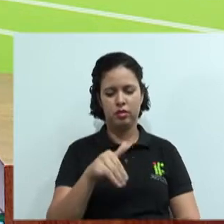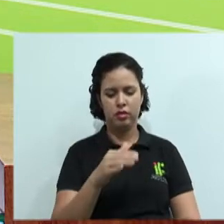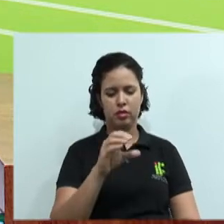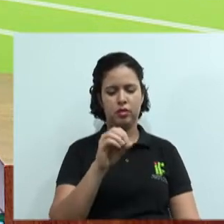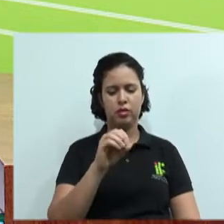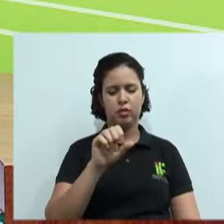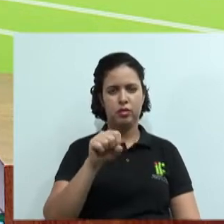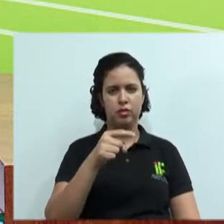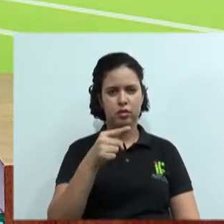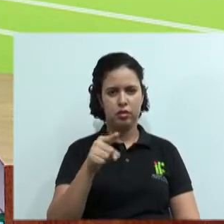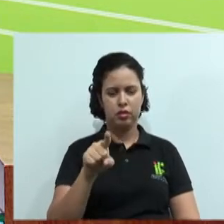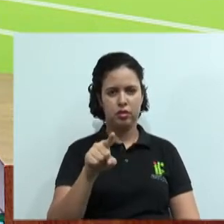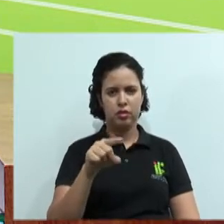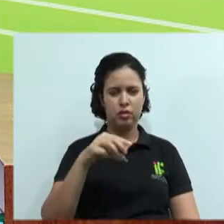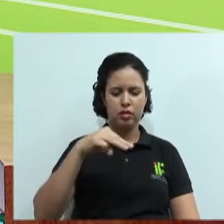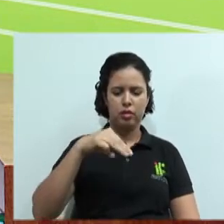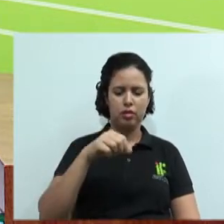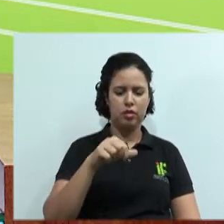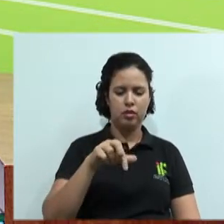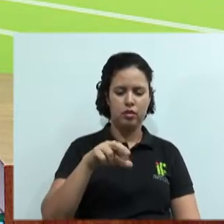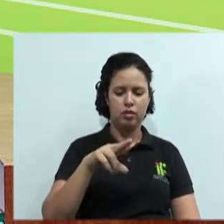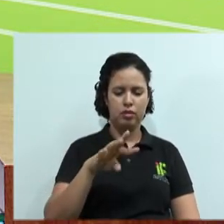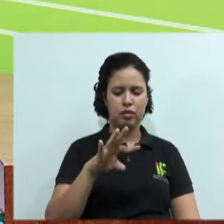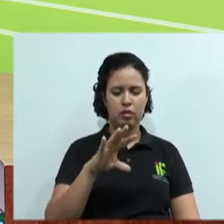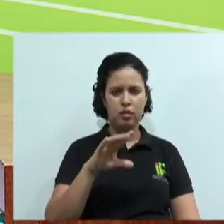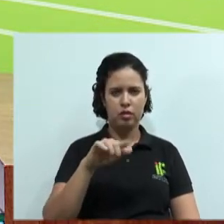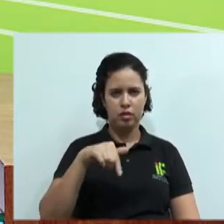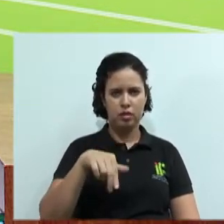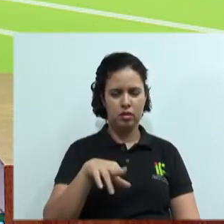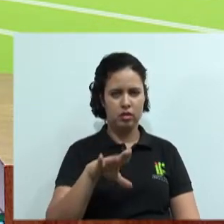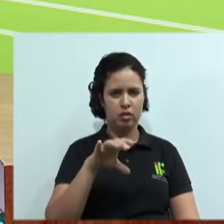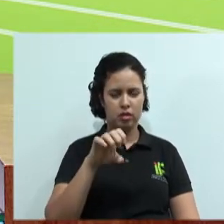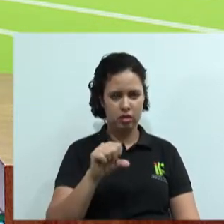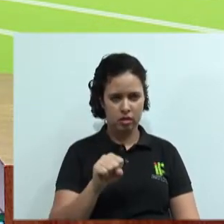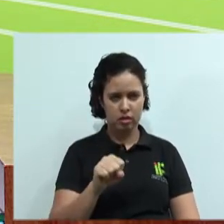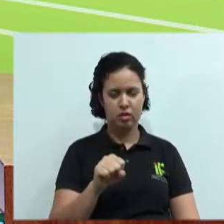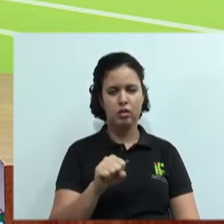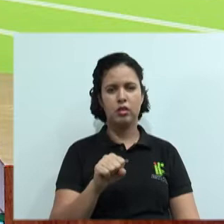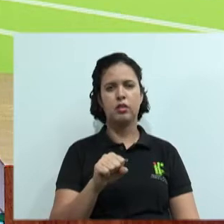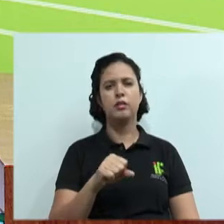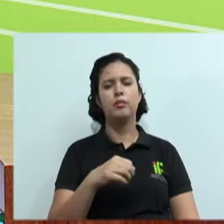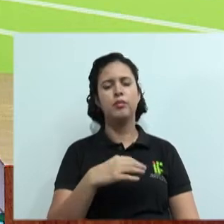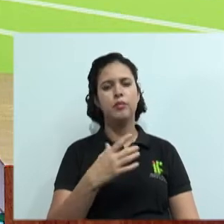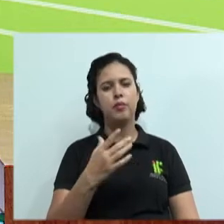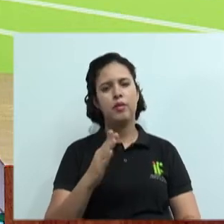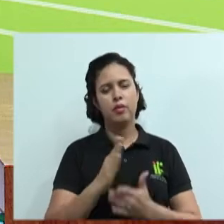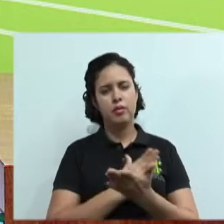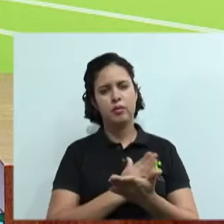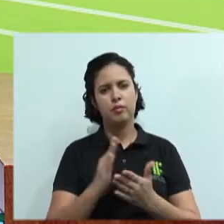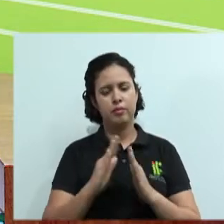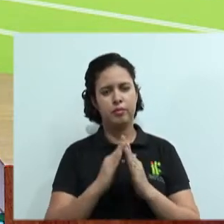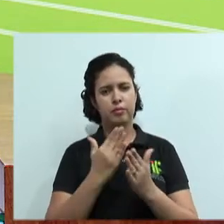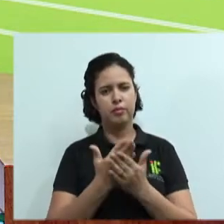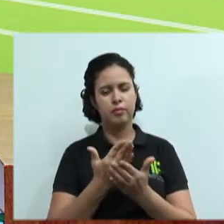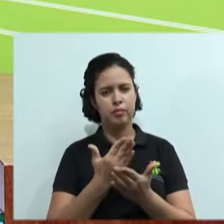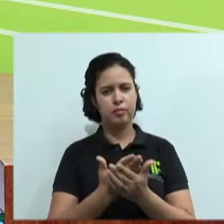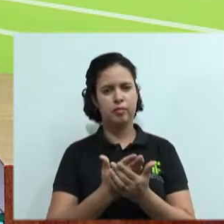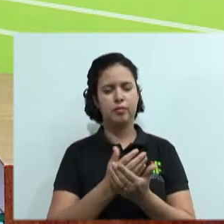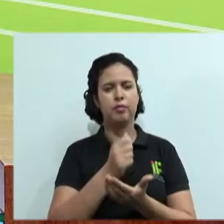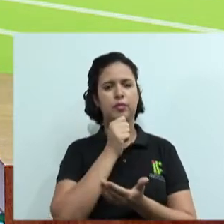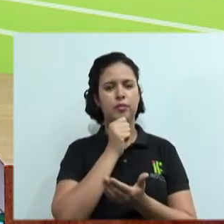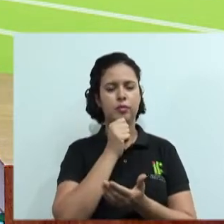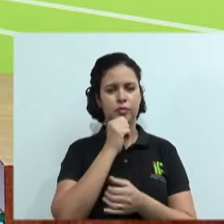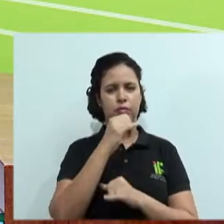município de Teobroma. Olha, muito obrigado pela presença de vocês aí. Estamos muito felizes. Algumas escolas estão sem serviço, infelizmente,